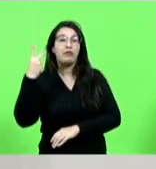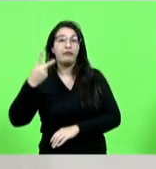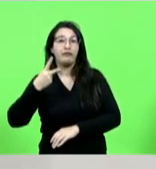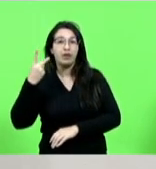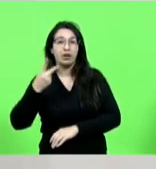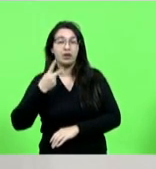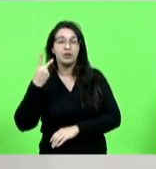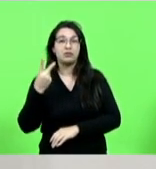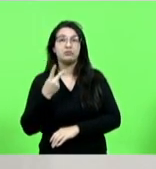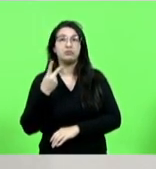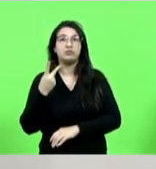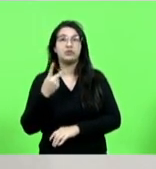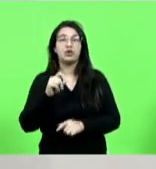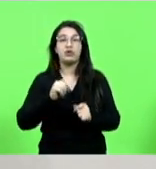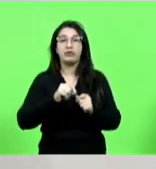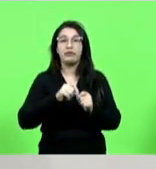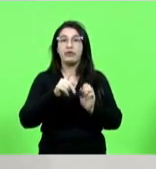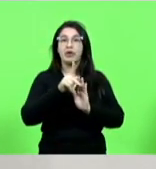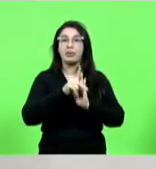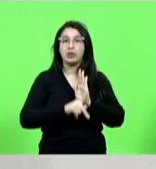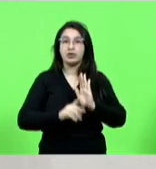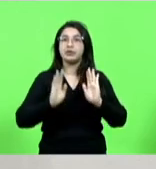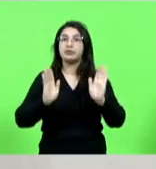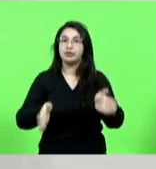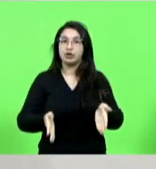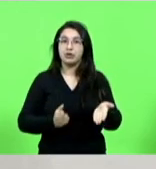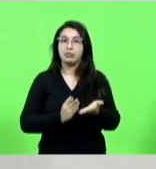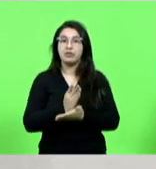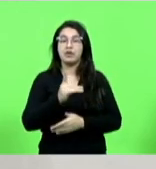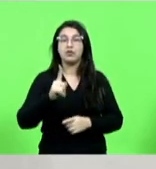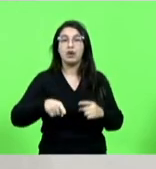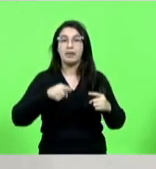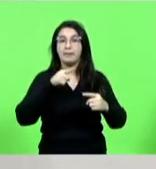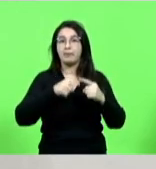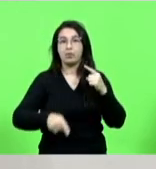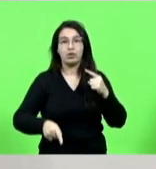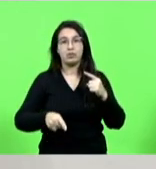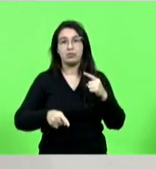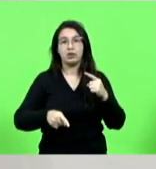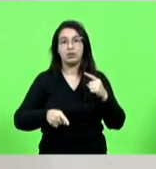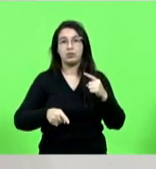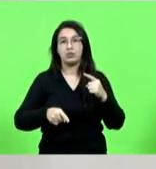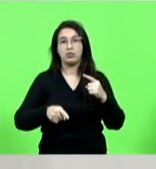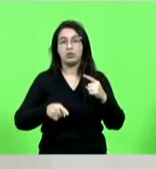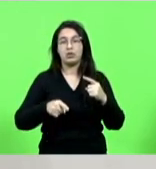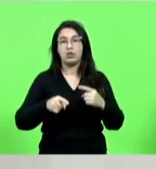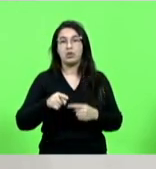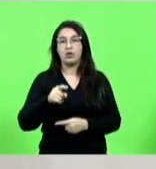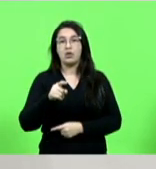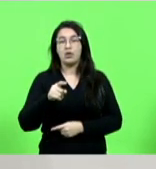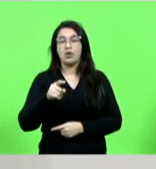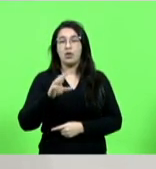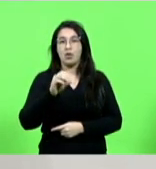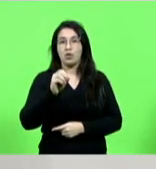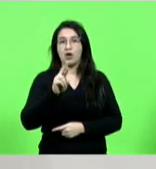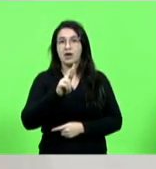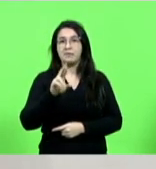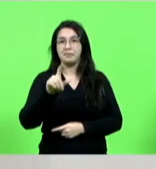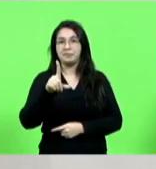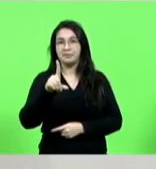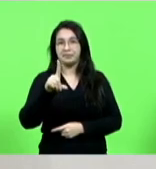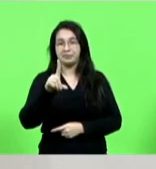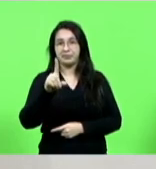que fez um projeto e já está aprovado que é proibida a corrida de galgos nessa cidade e agora está na